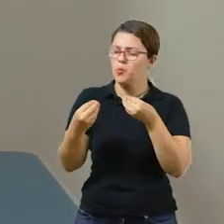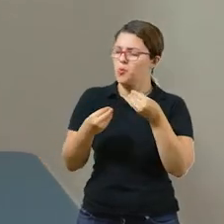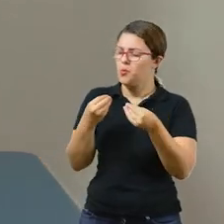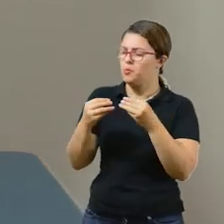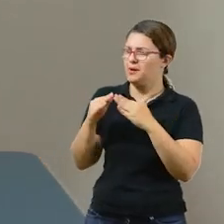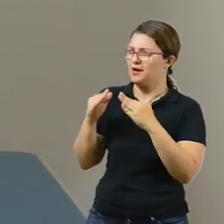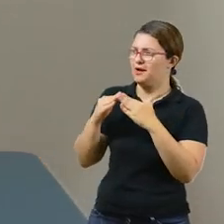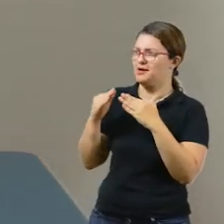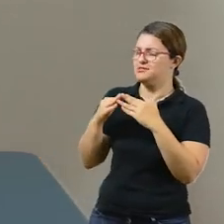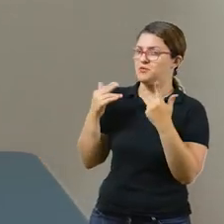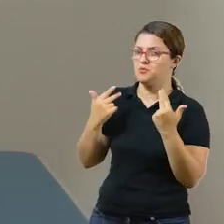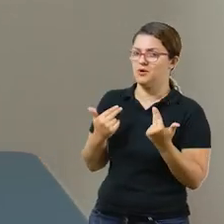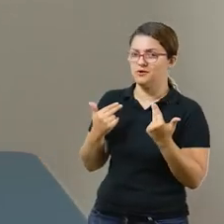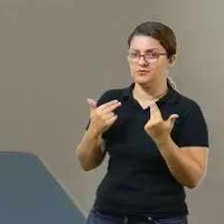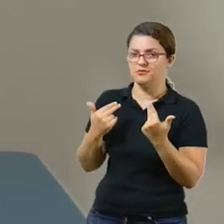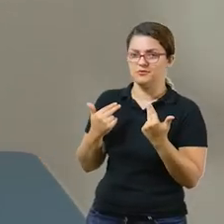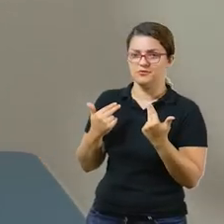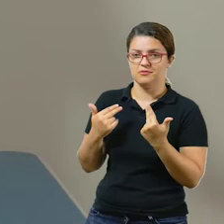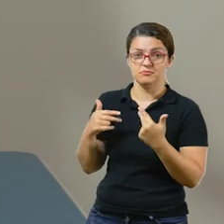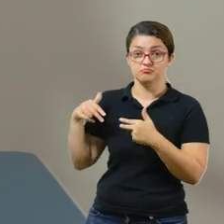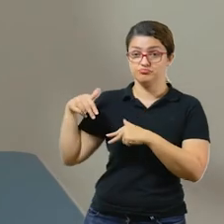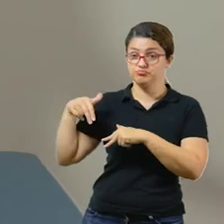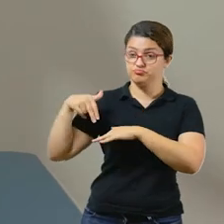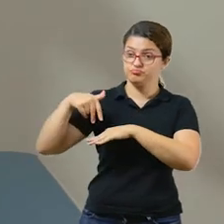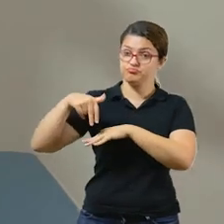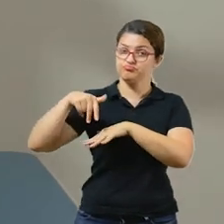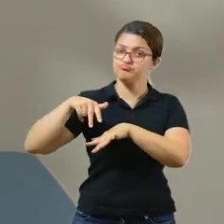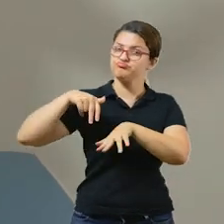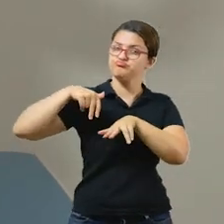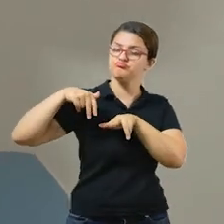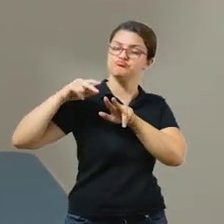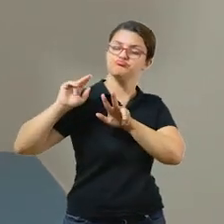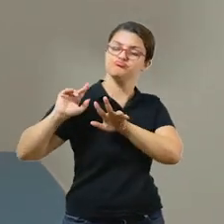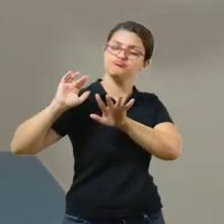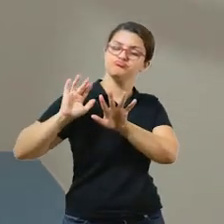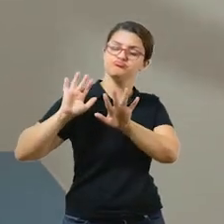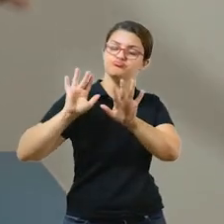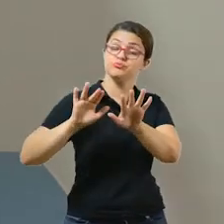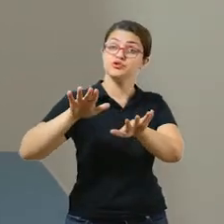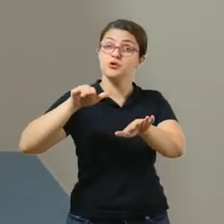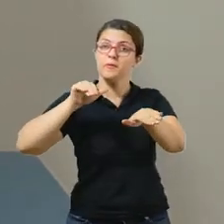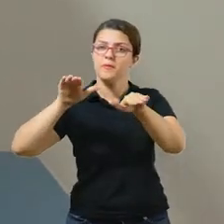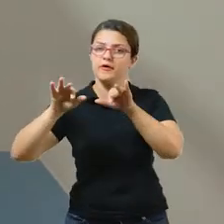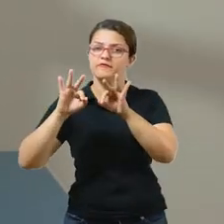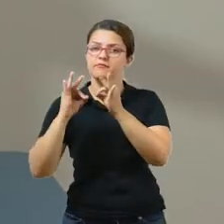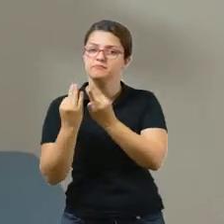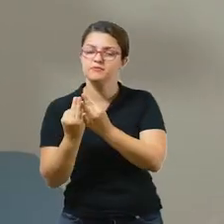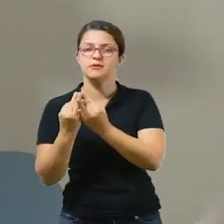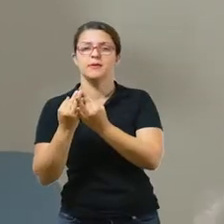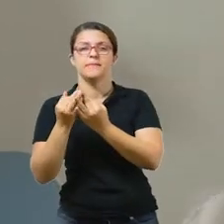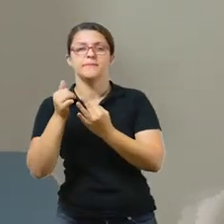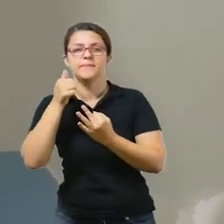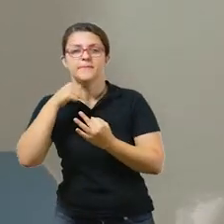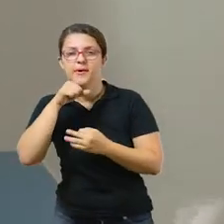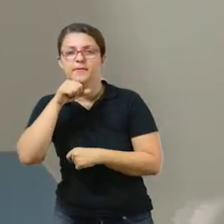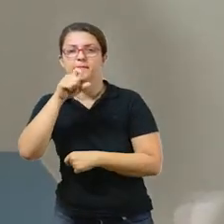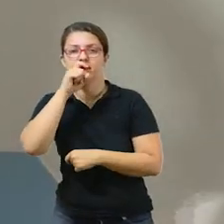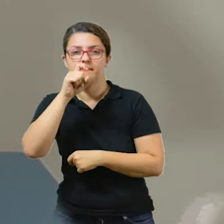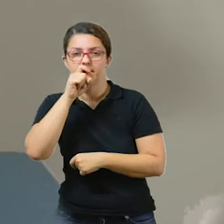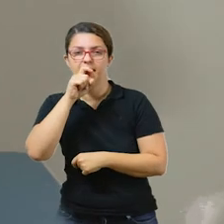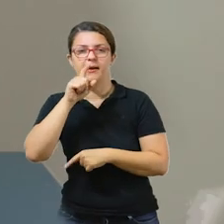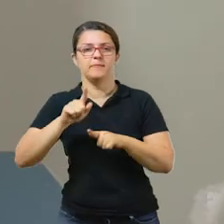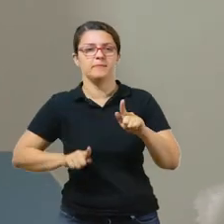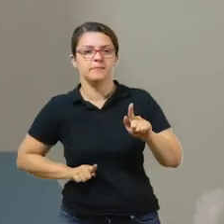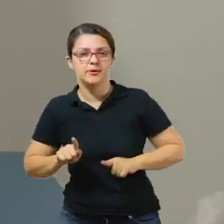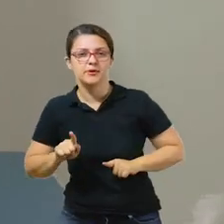um desfile? Vamos escolher a nossa melhor roupa, convidar os nossos pais, tios, primos, subidos, quem está na nossa casa,